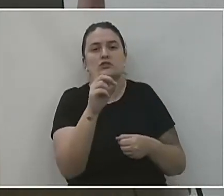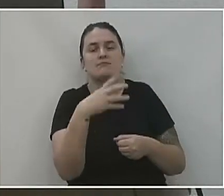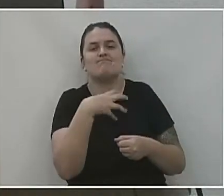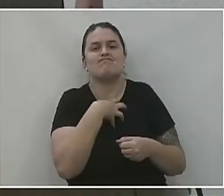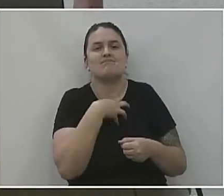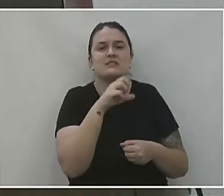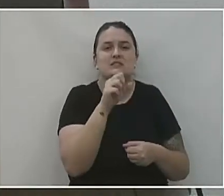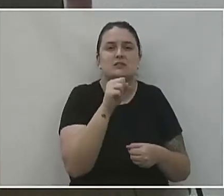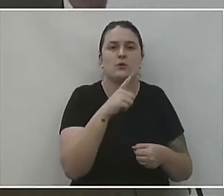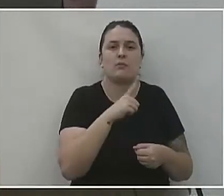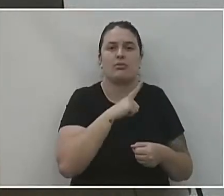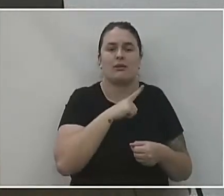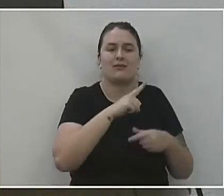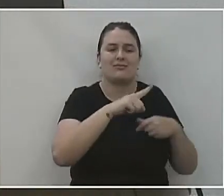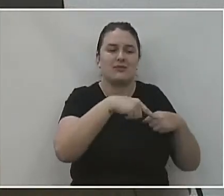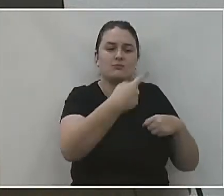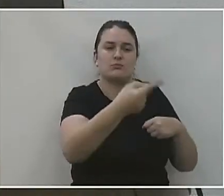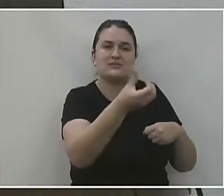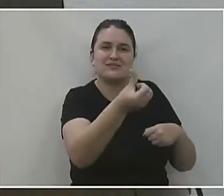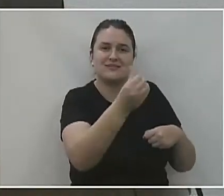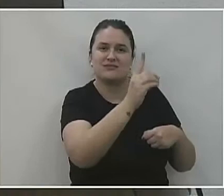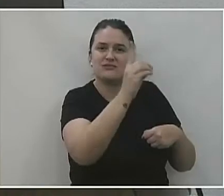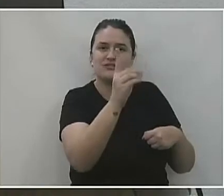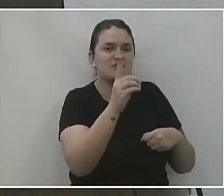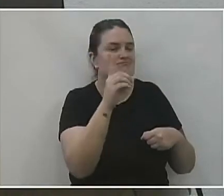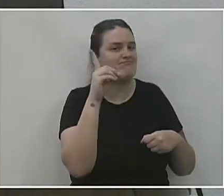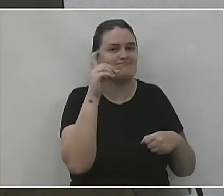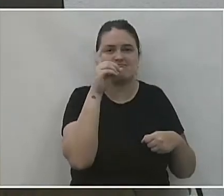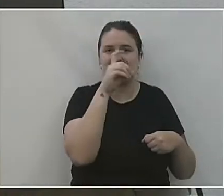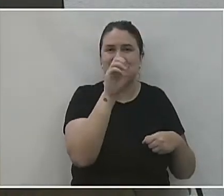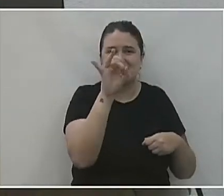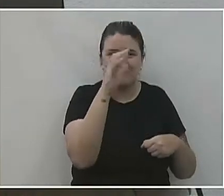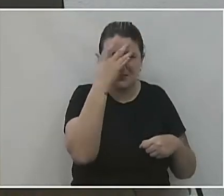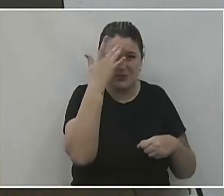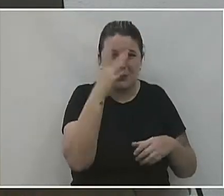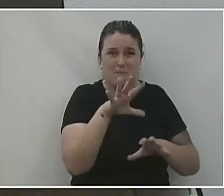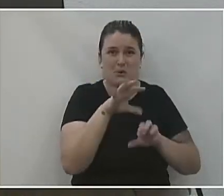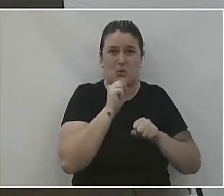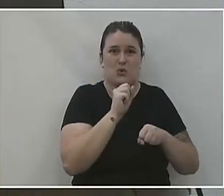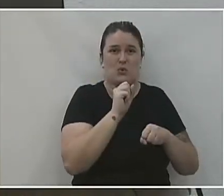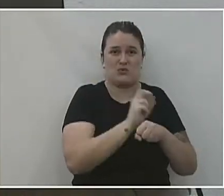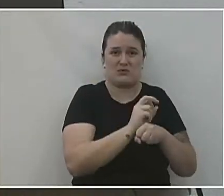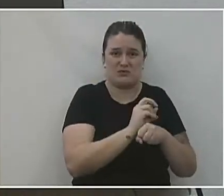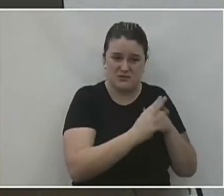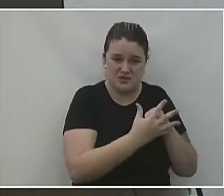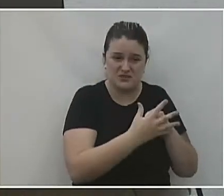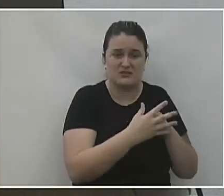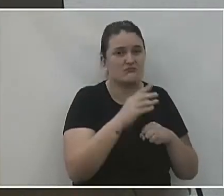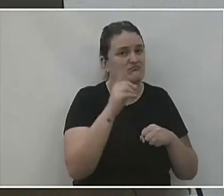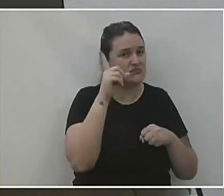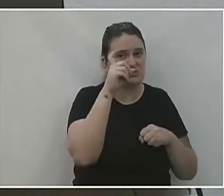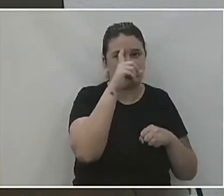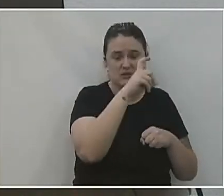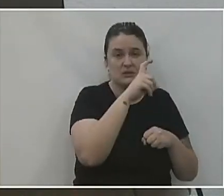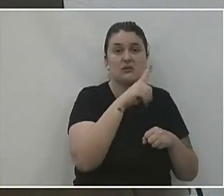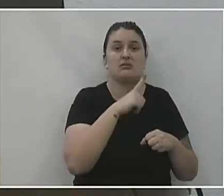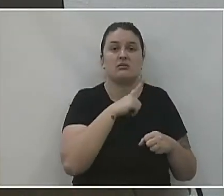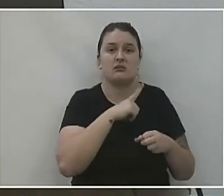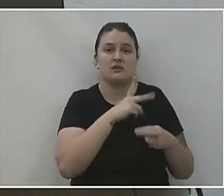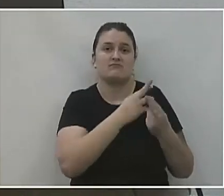Depois do sexto dia é muito difícil, mesmo que ele esteja com Covid, que dê positivo. Então, é disso que se trata. A gente tem a